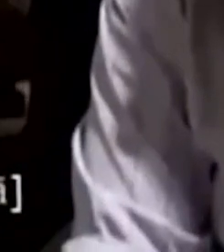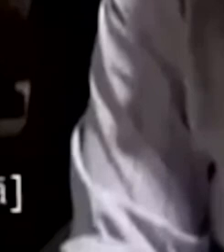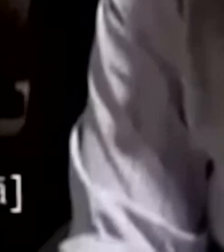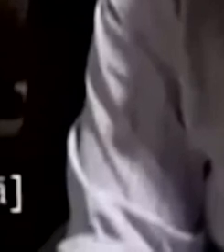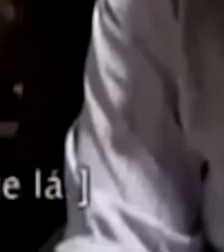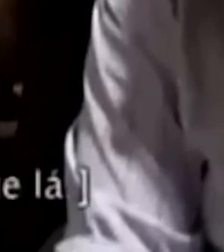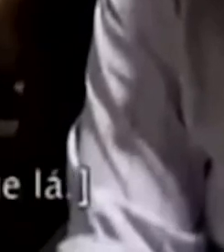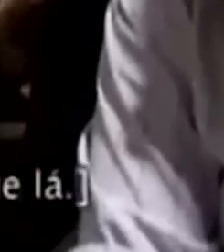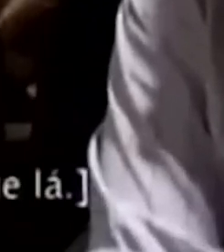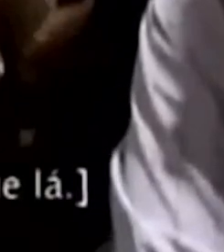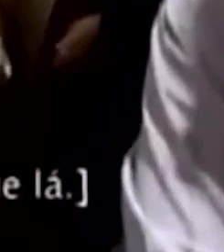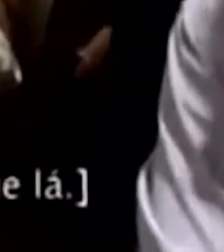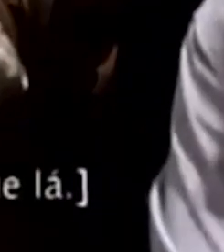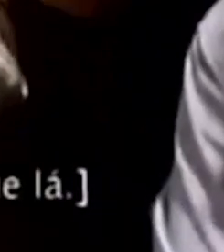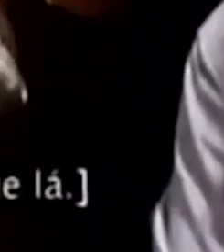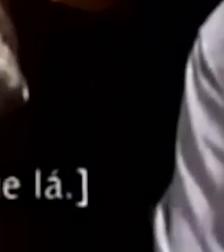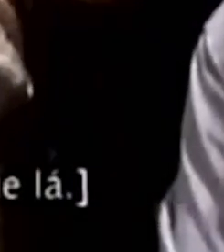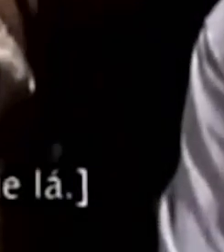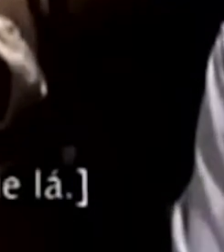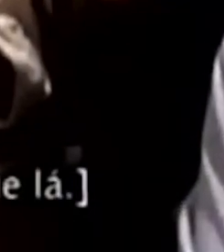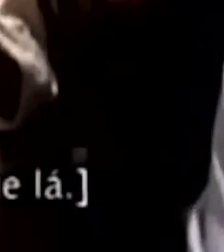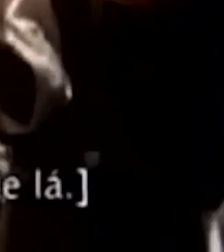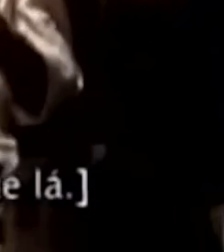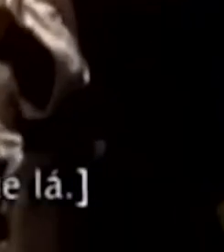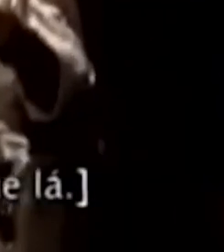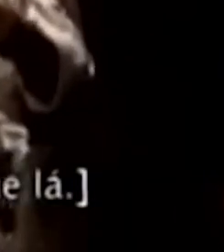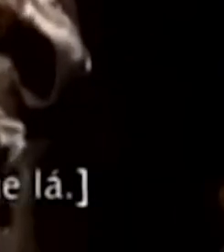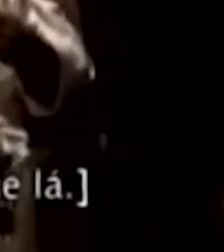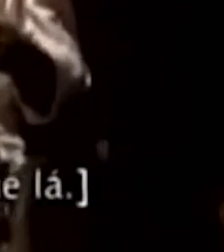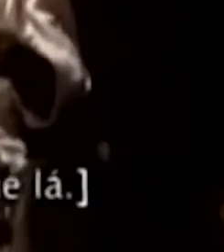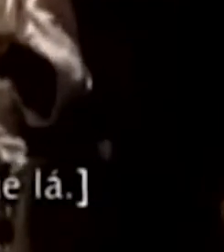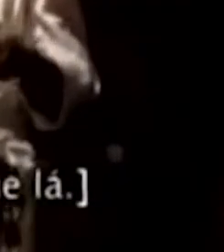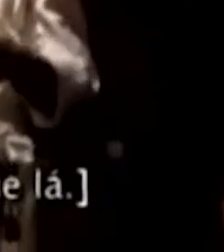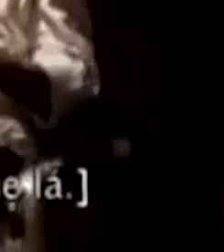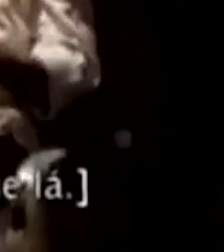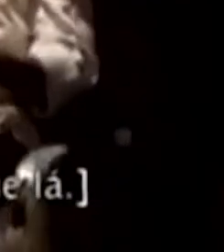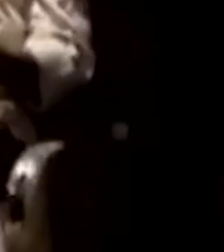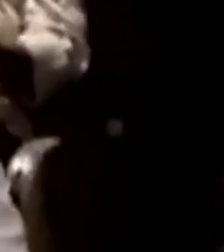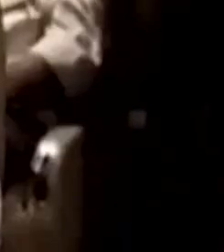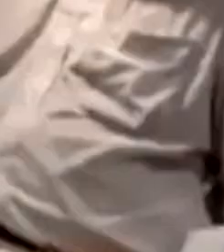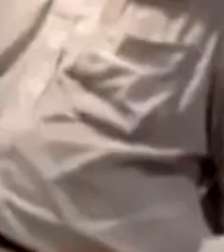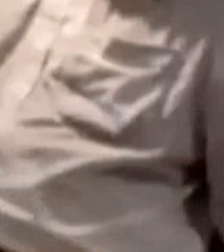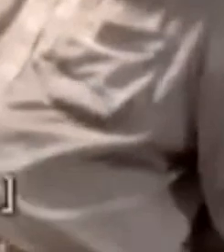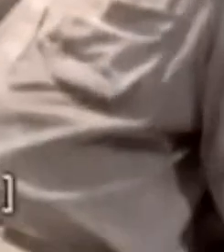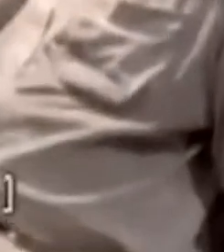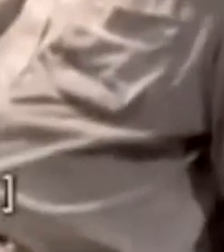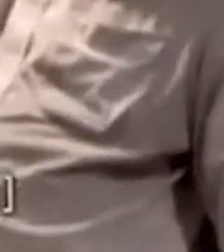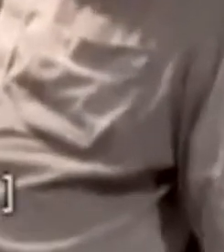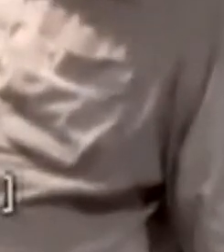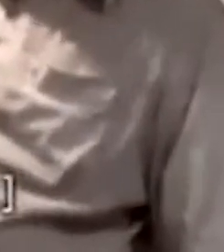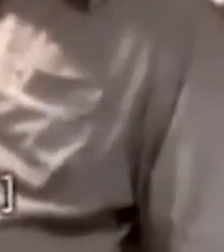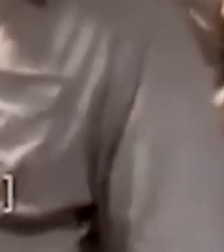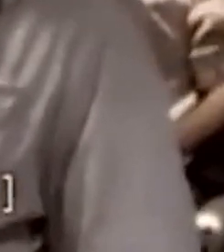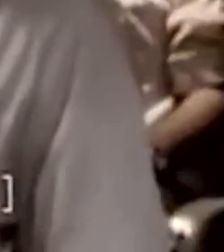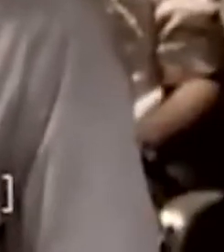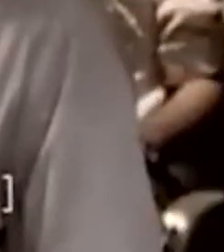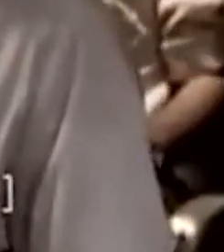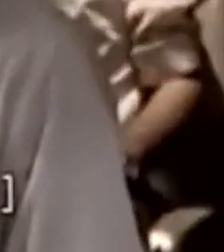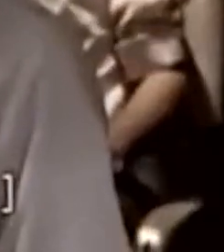cristã e de todo o Ocidente para derrubar o regime lá. Só que o Valença